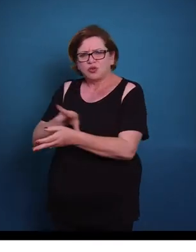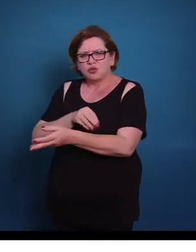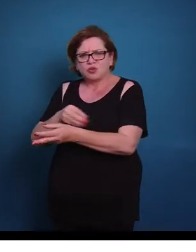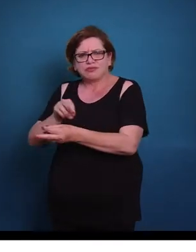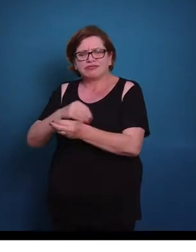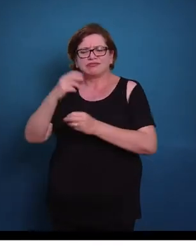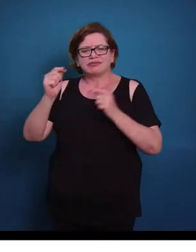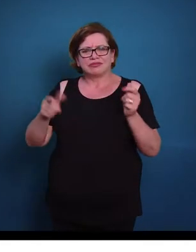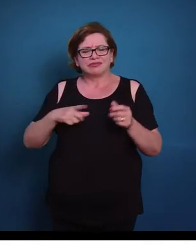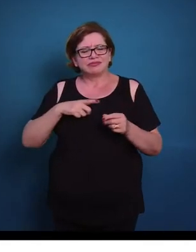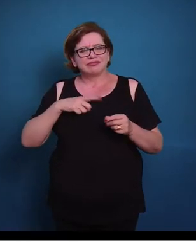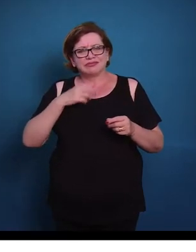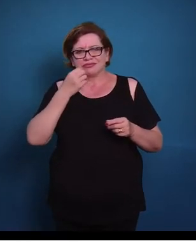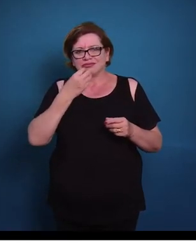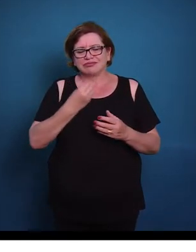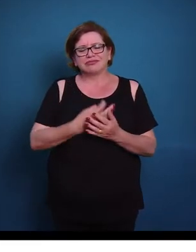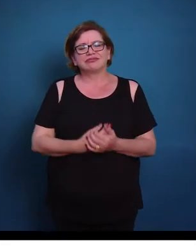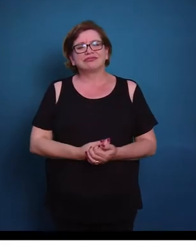para garantir o funcionamento dele.